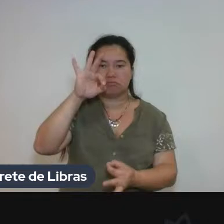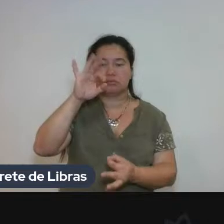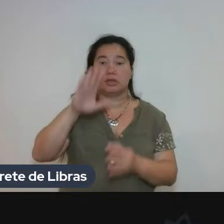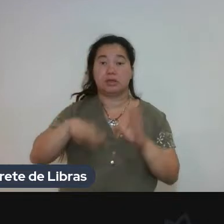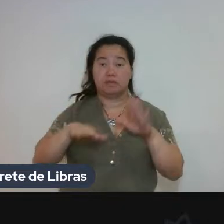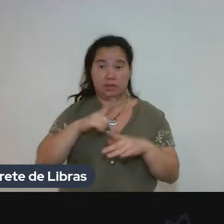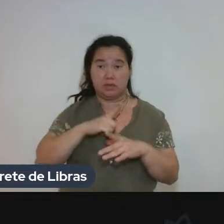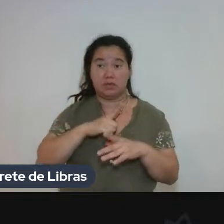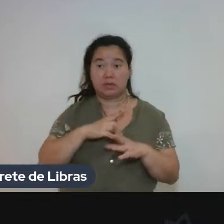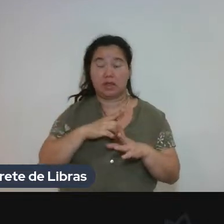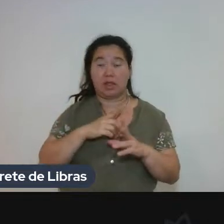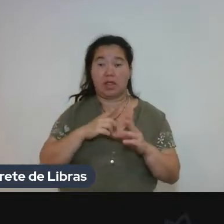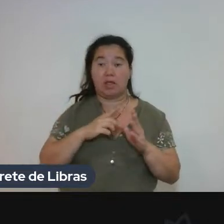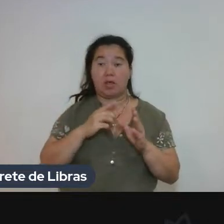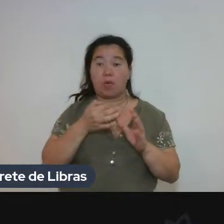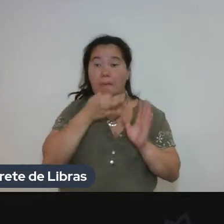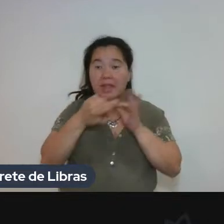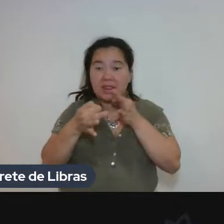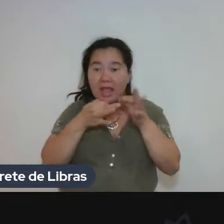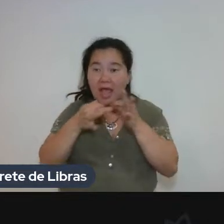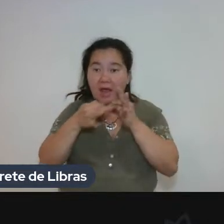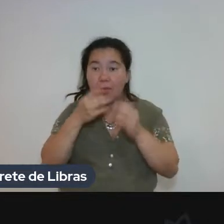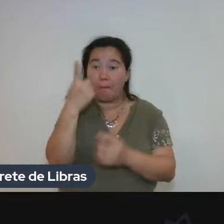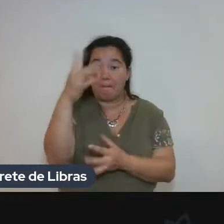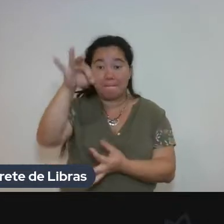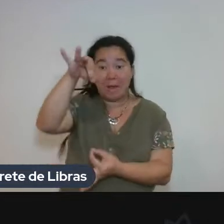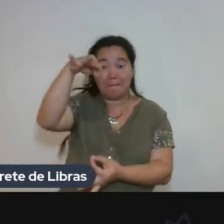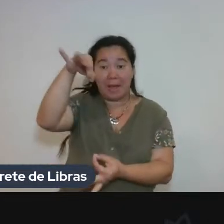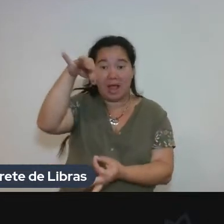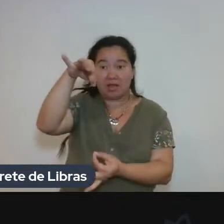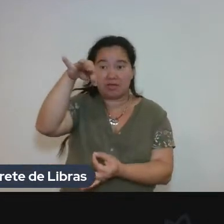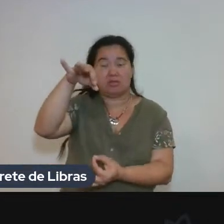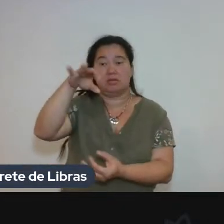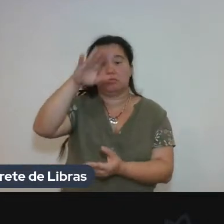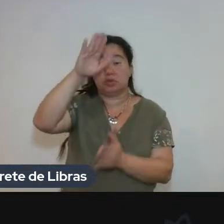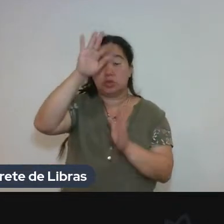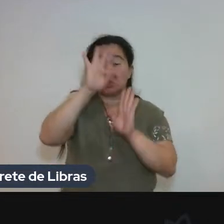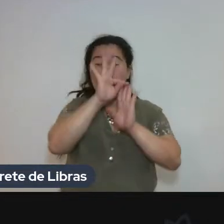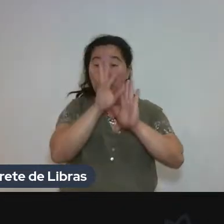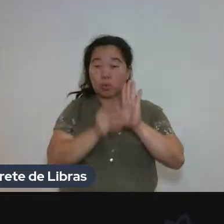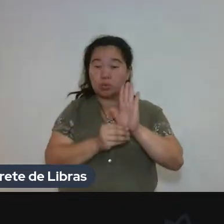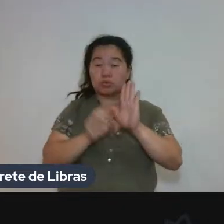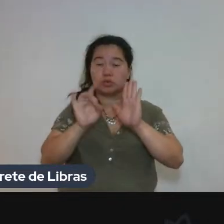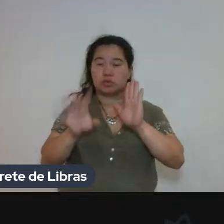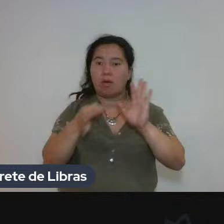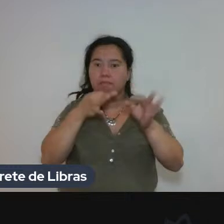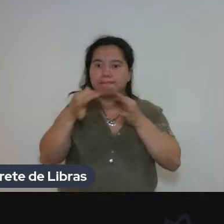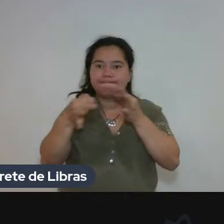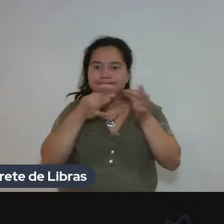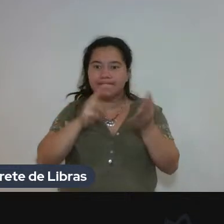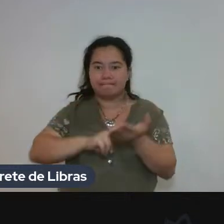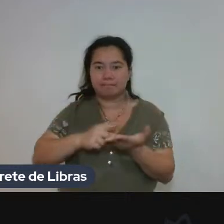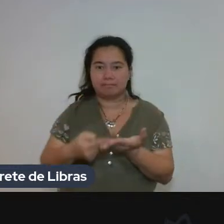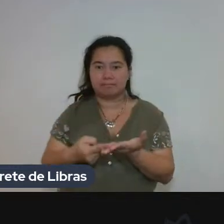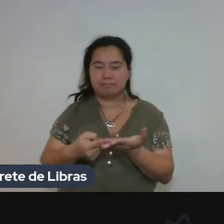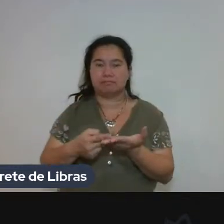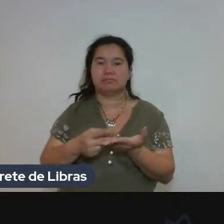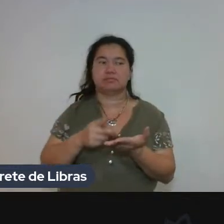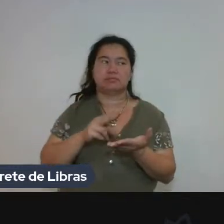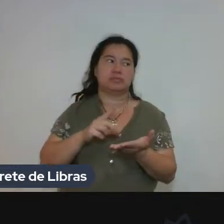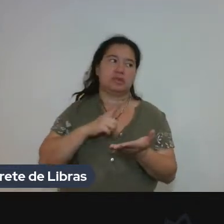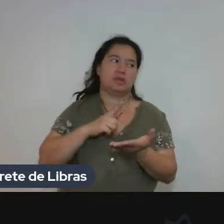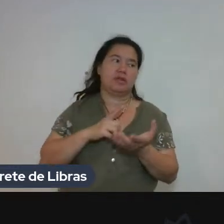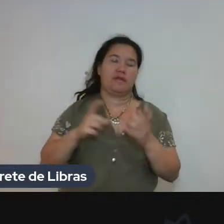página de nota. São notas que vão no final do texto. E aí, são notas que se debruçam sobre